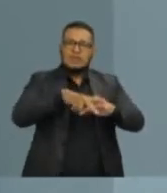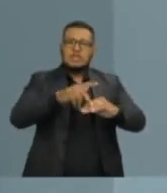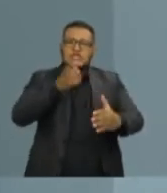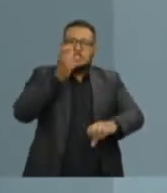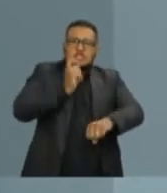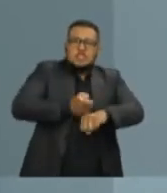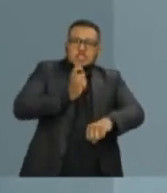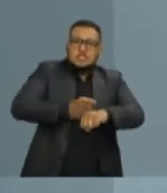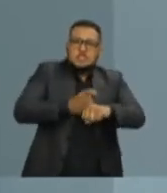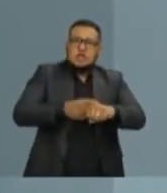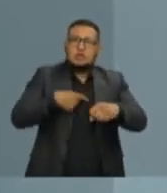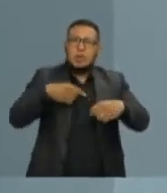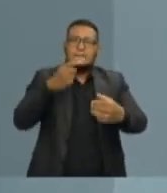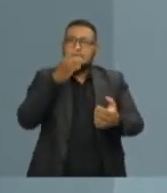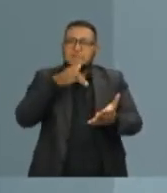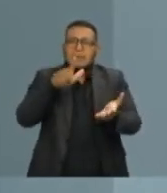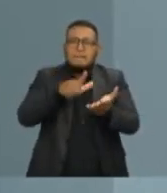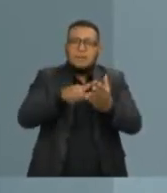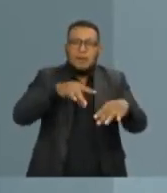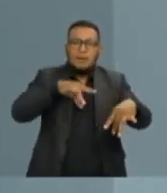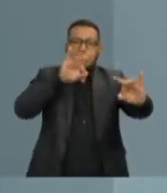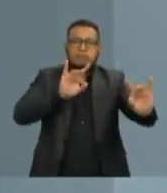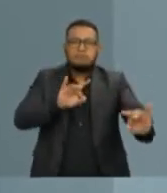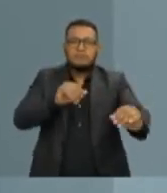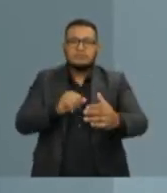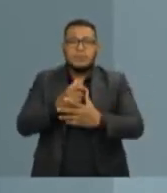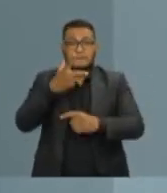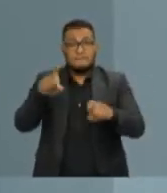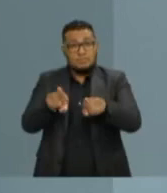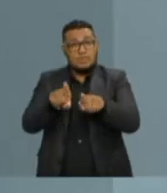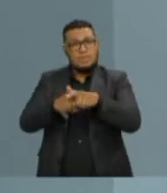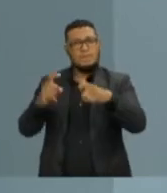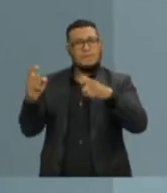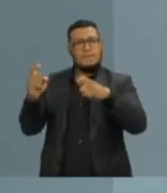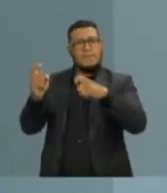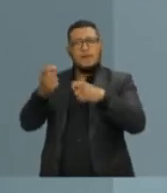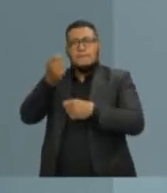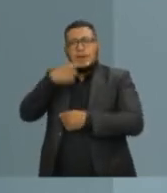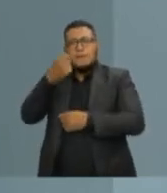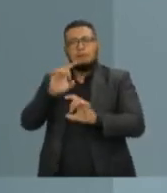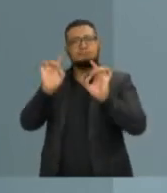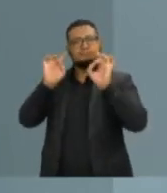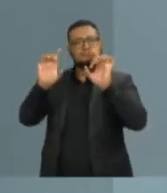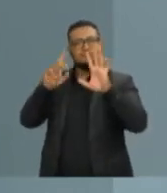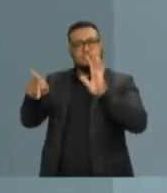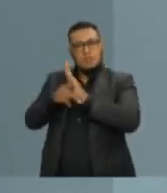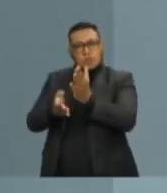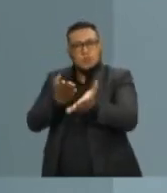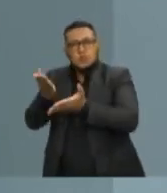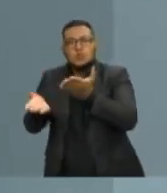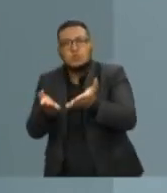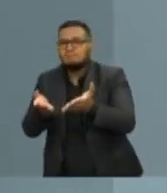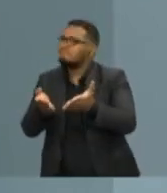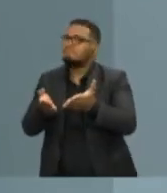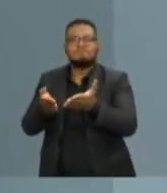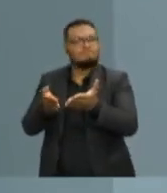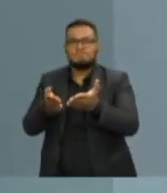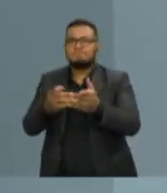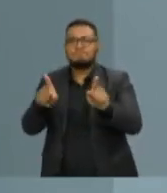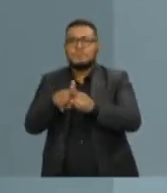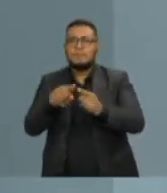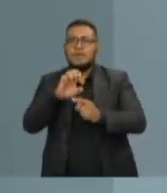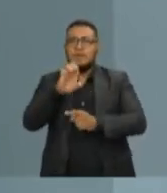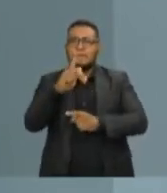papelão. Além disso, não havia medicação suficiente e adequada à sedação dos pacientes e nem à distribuição de